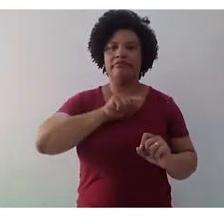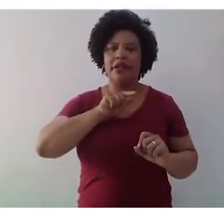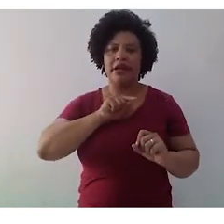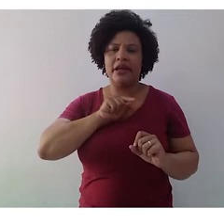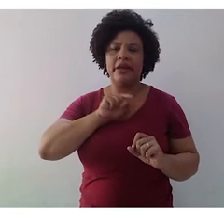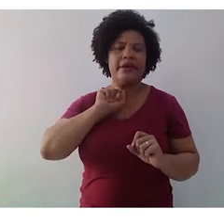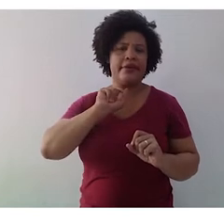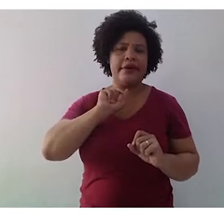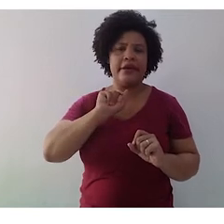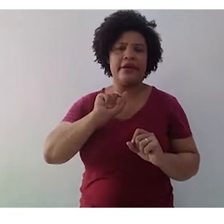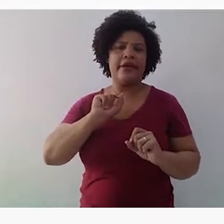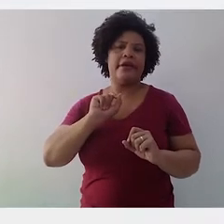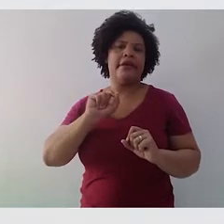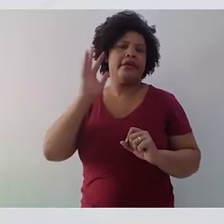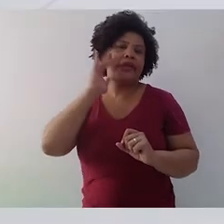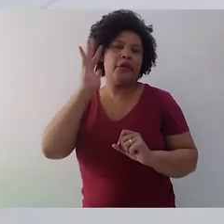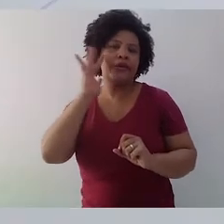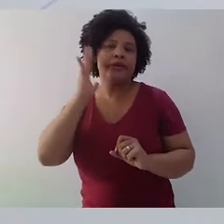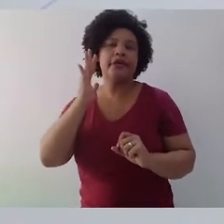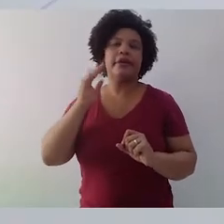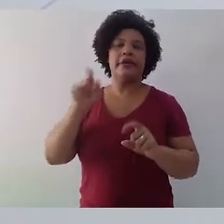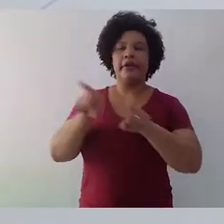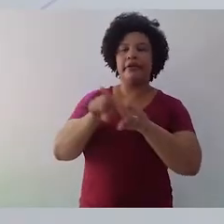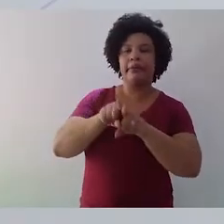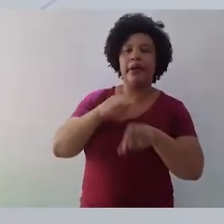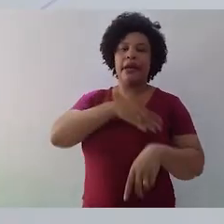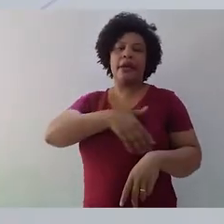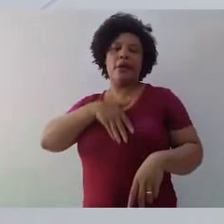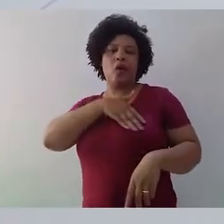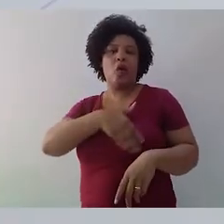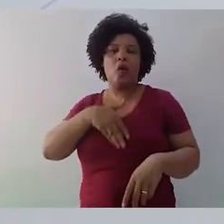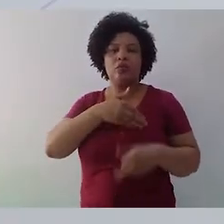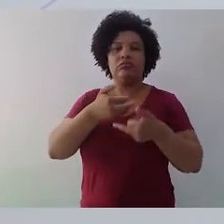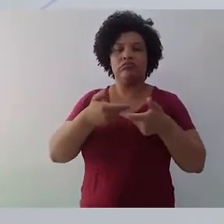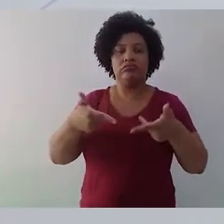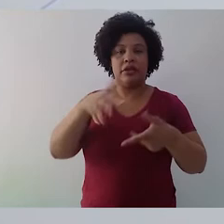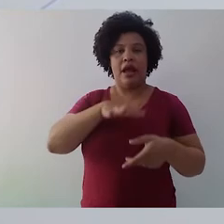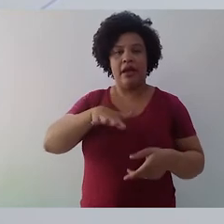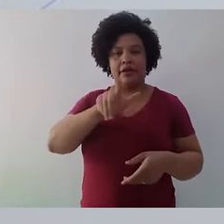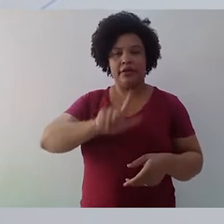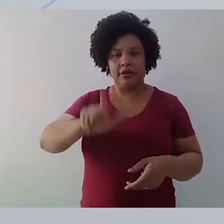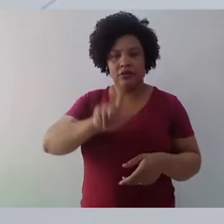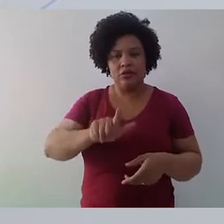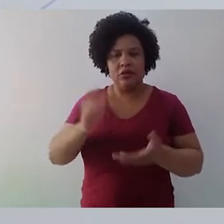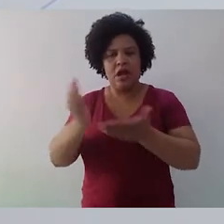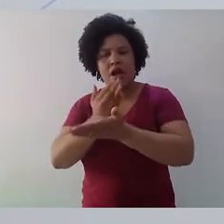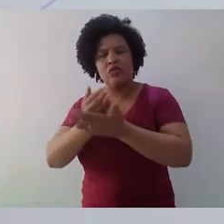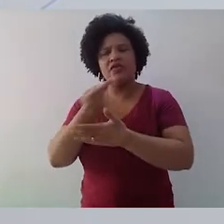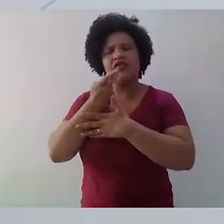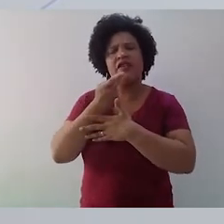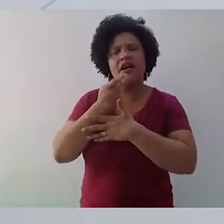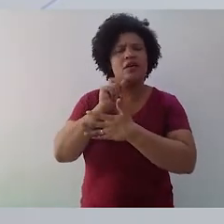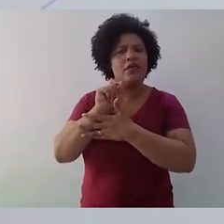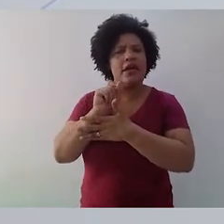gostos, as várias abordagens da literatura. Uns acham superimportante fazer registro histórico. Será que